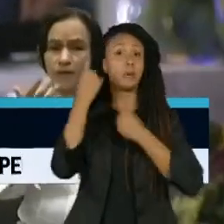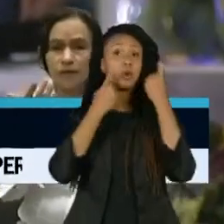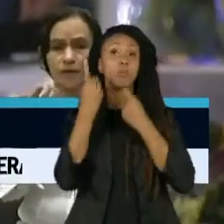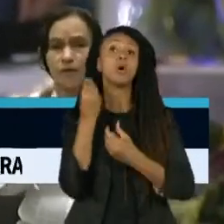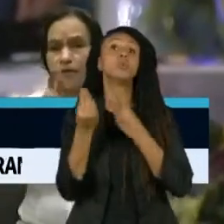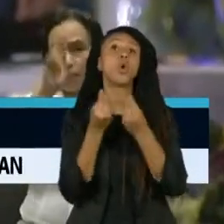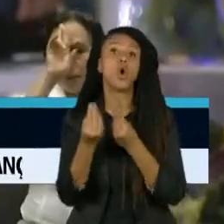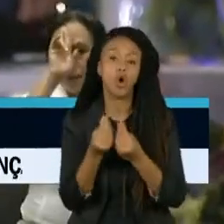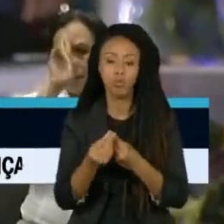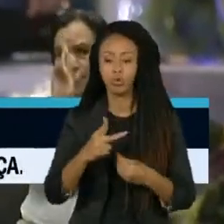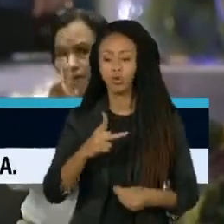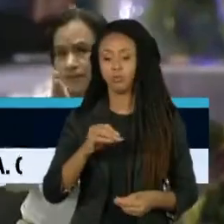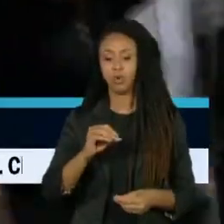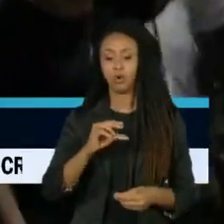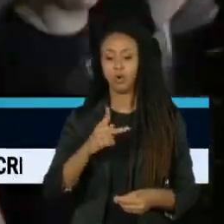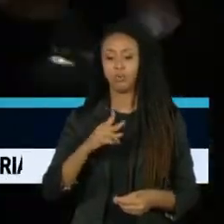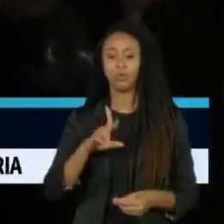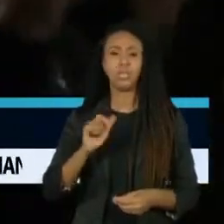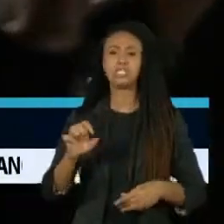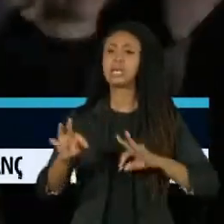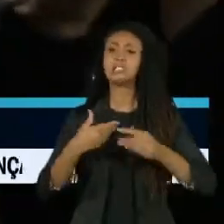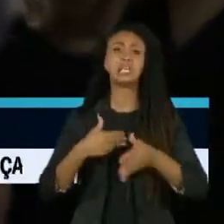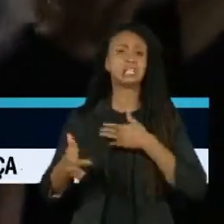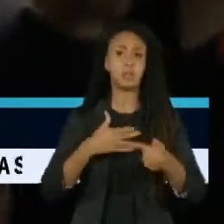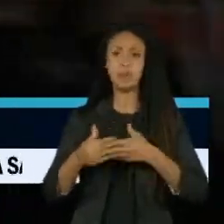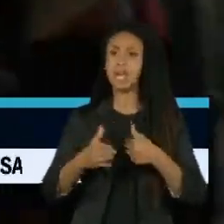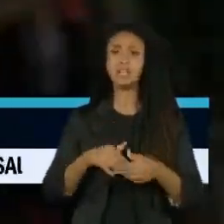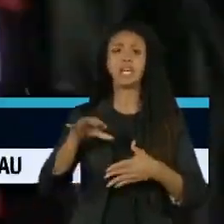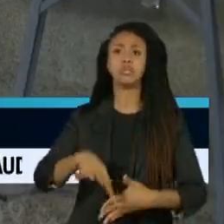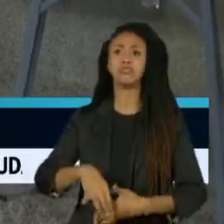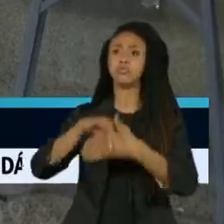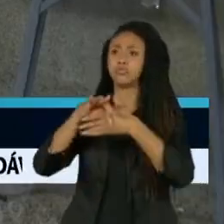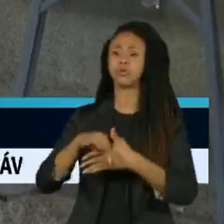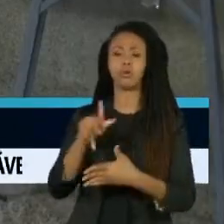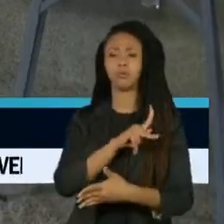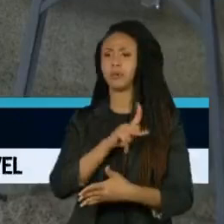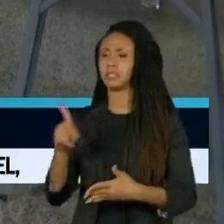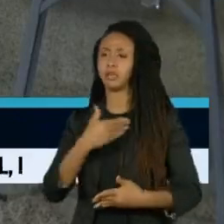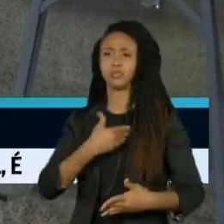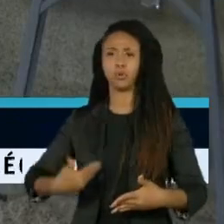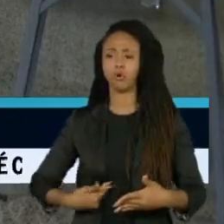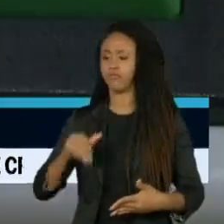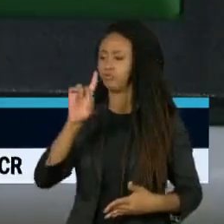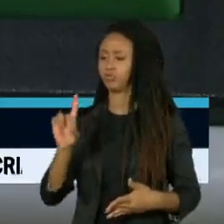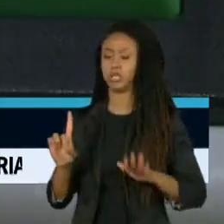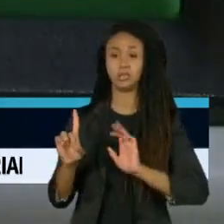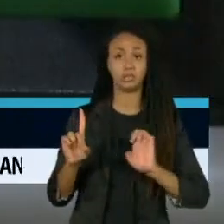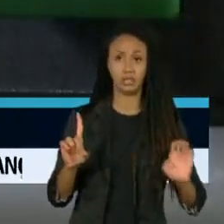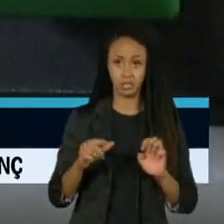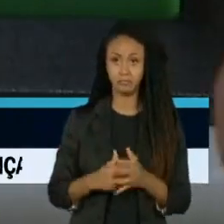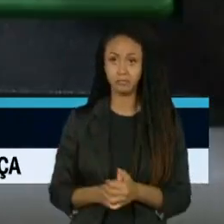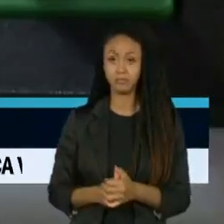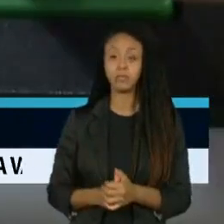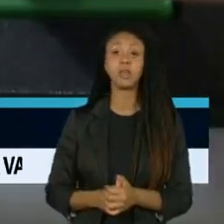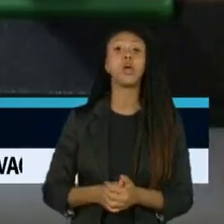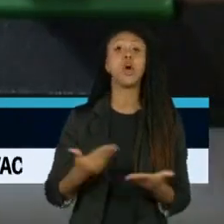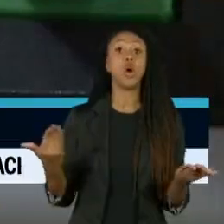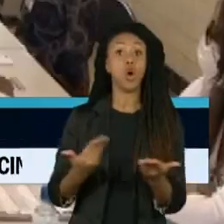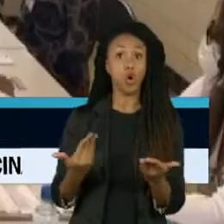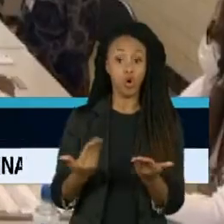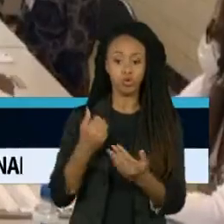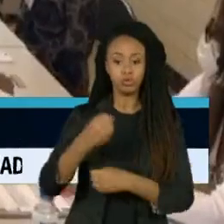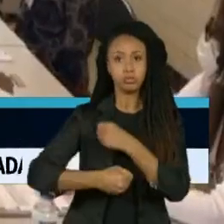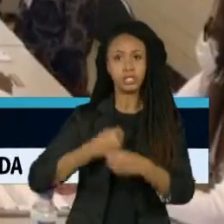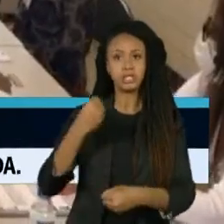populista, independentemente de se eleger alguém da esquerda ou direita. Os pesquisadores citaram que a agenda eleitoral deste ano,